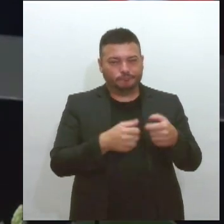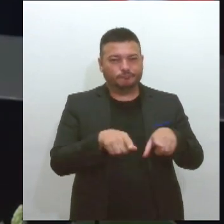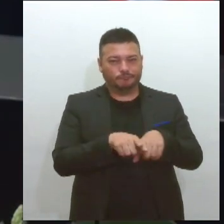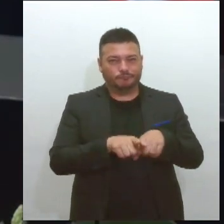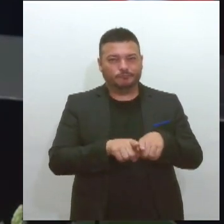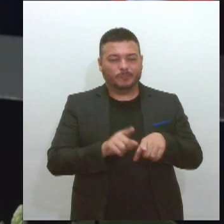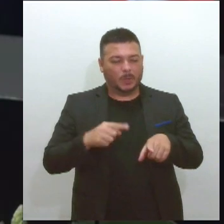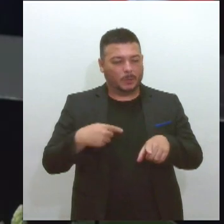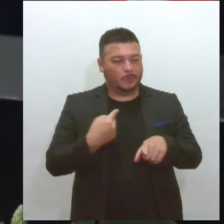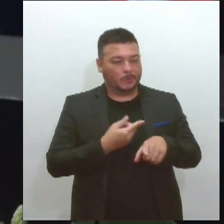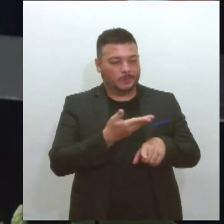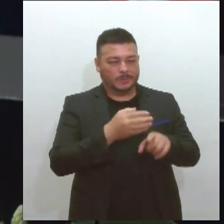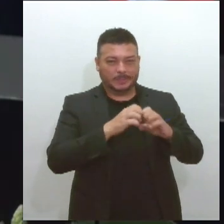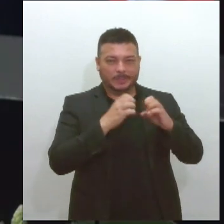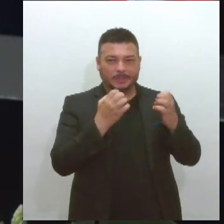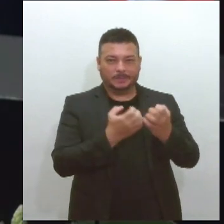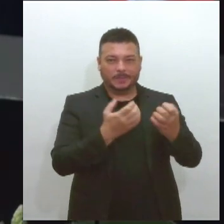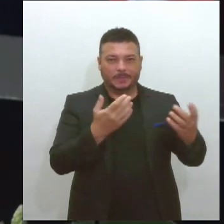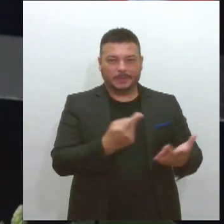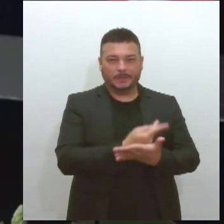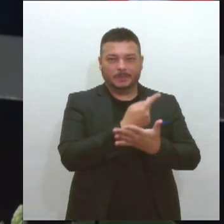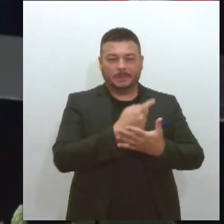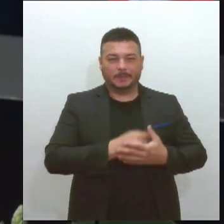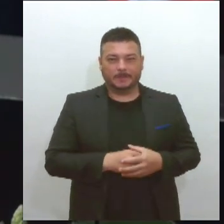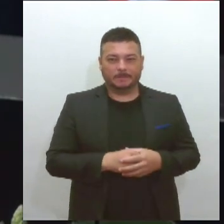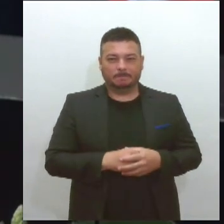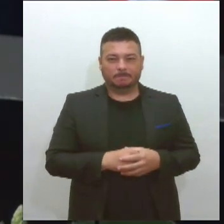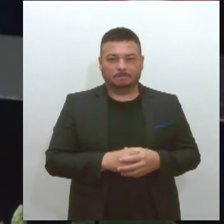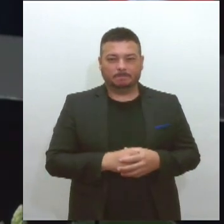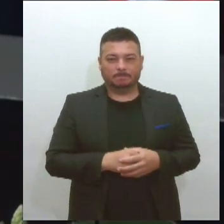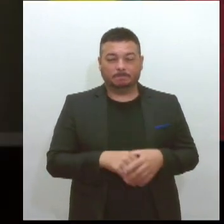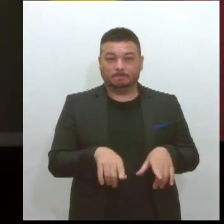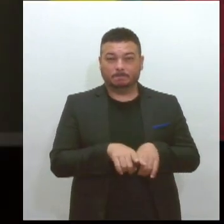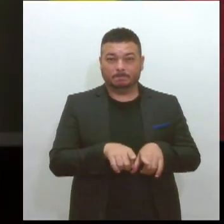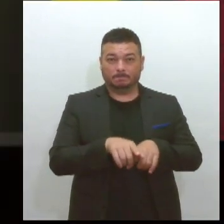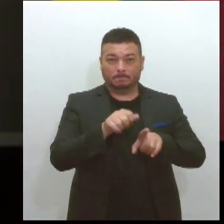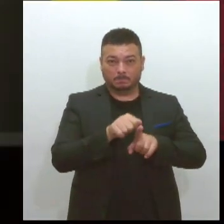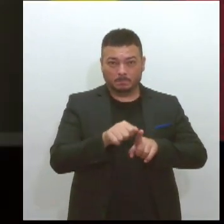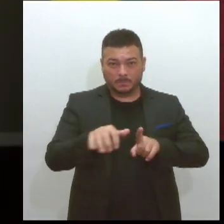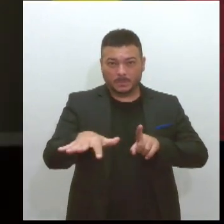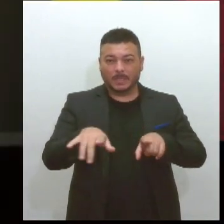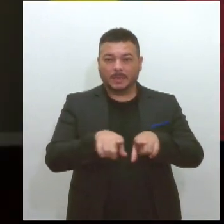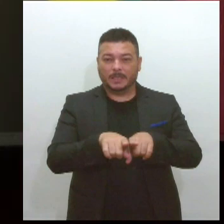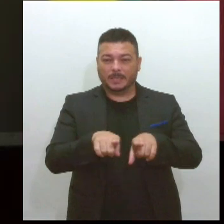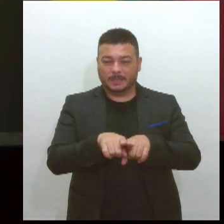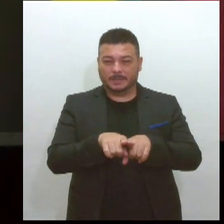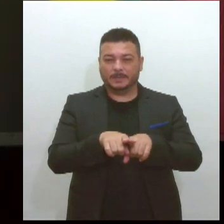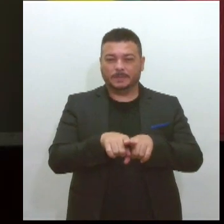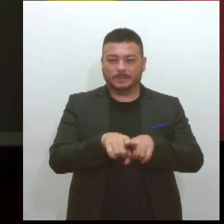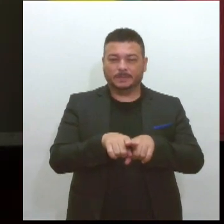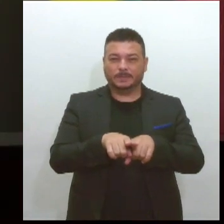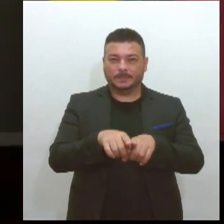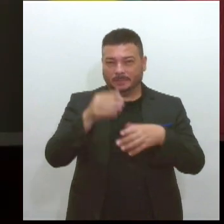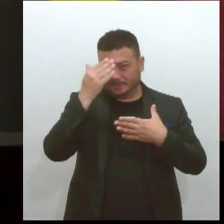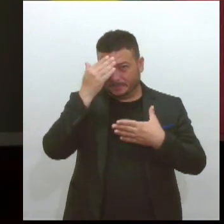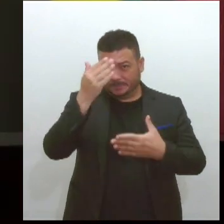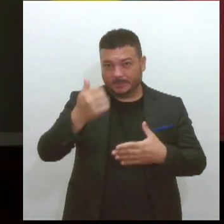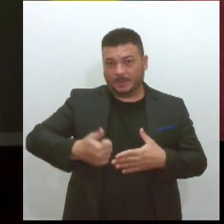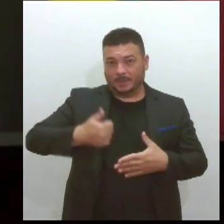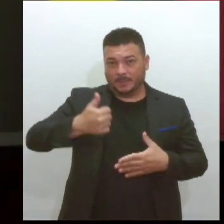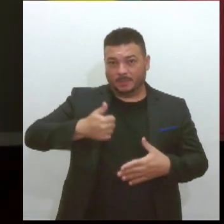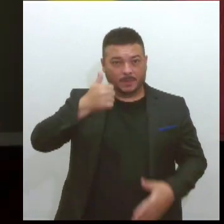este evento acontecesse. Em extensão, quero agradecer a primeira-dama da